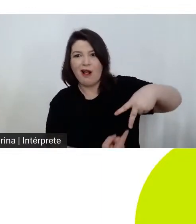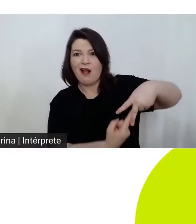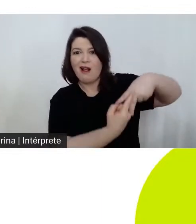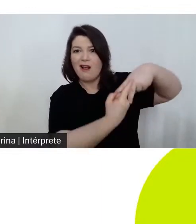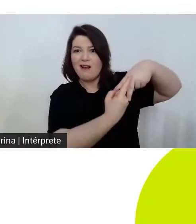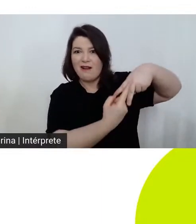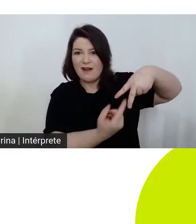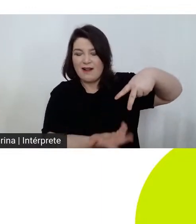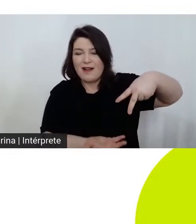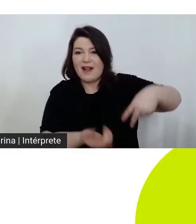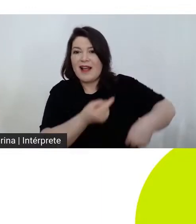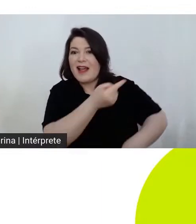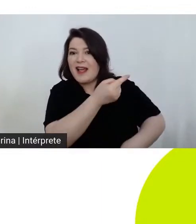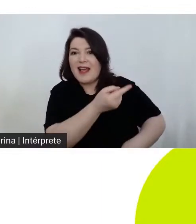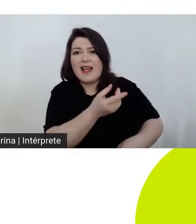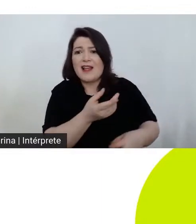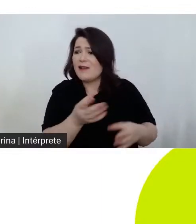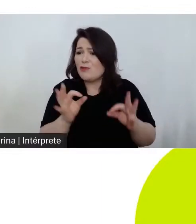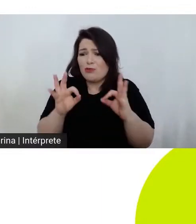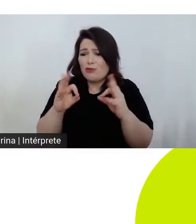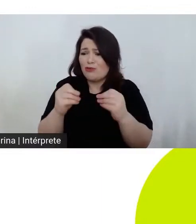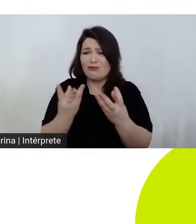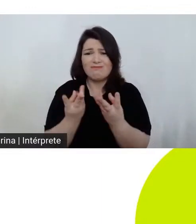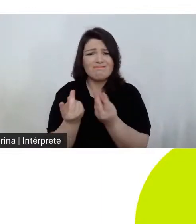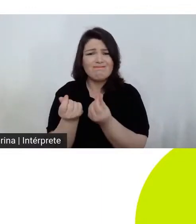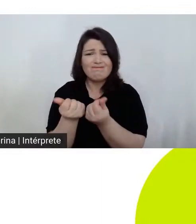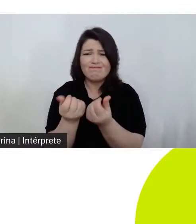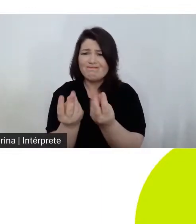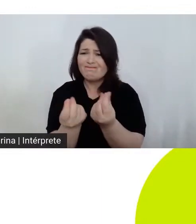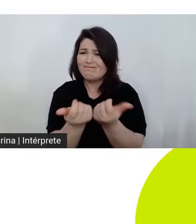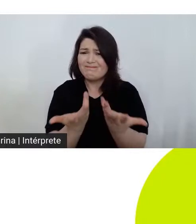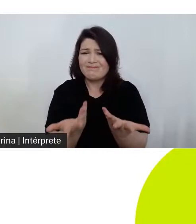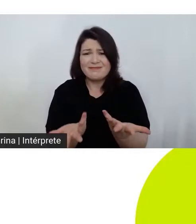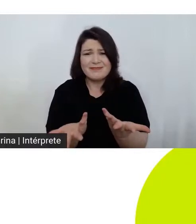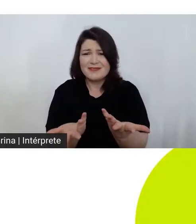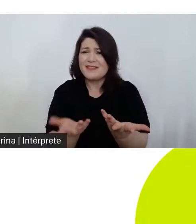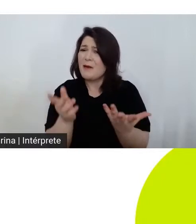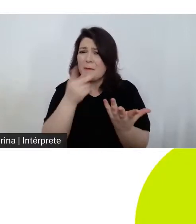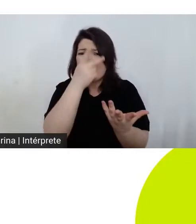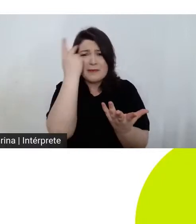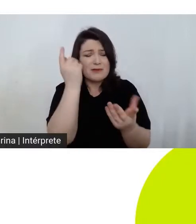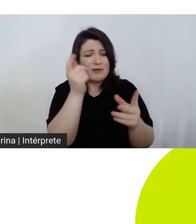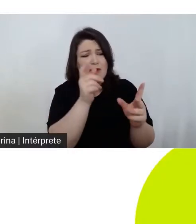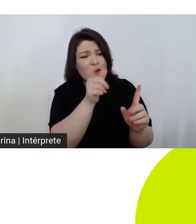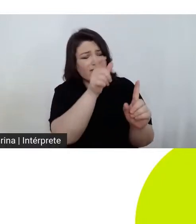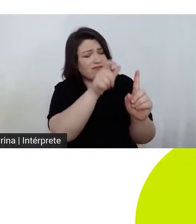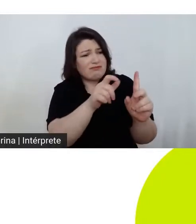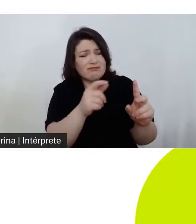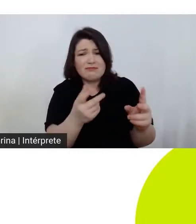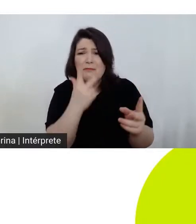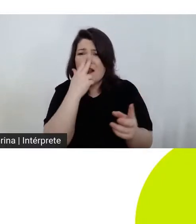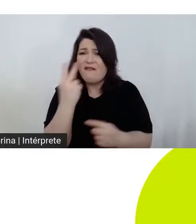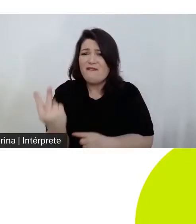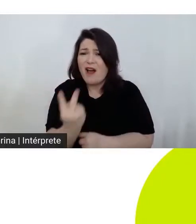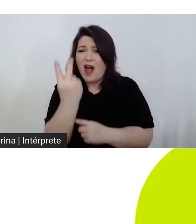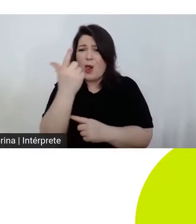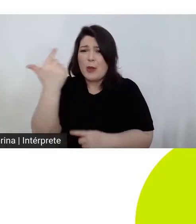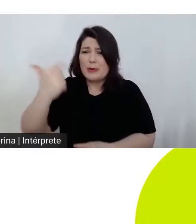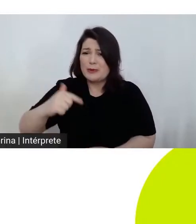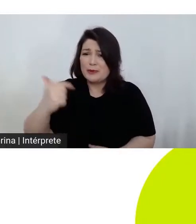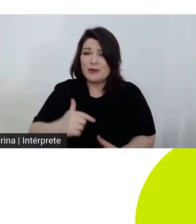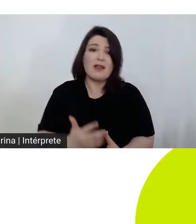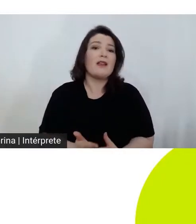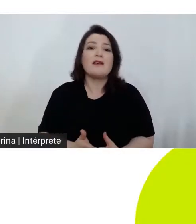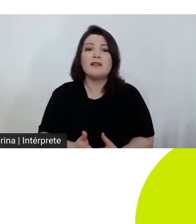é uma espécie de tudo é vão tudo é tudo é absolutamente sem valor mesmo aquilo que